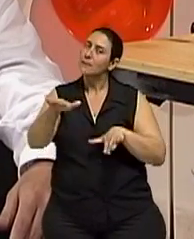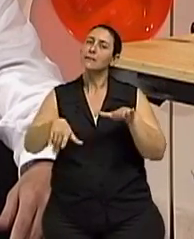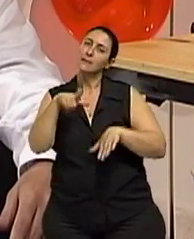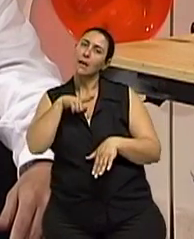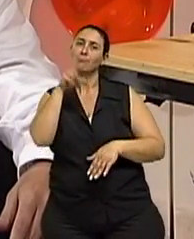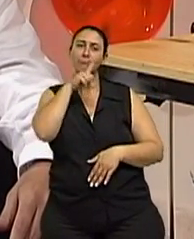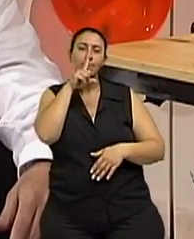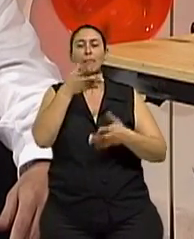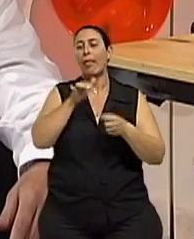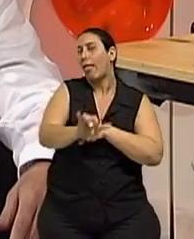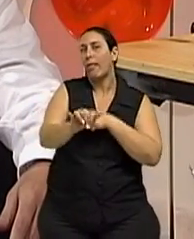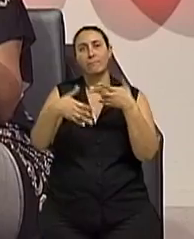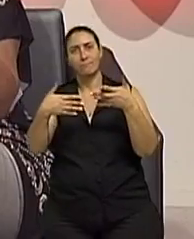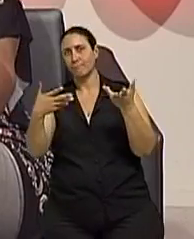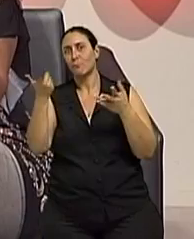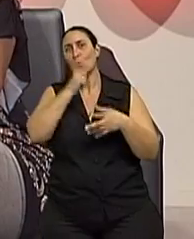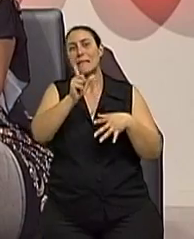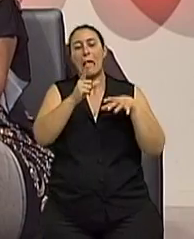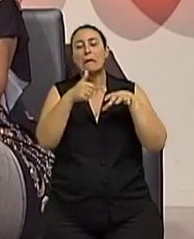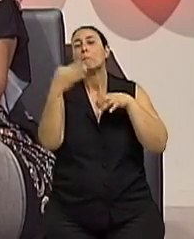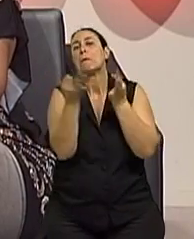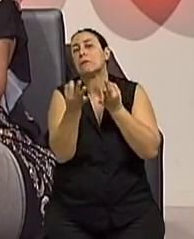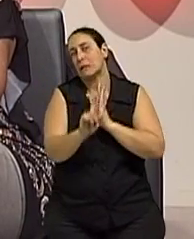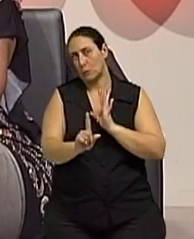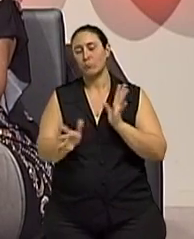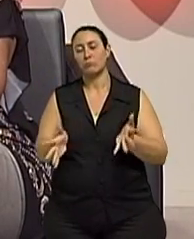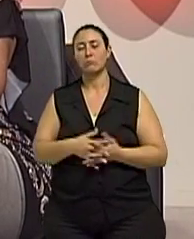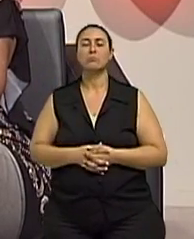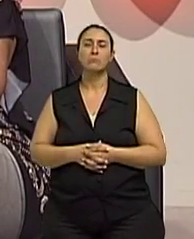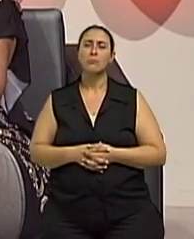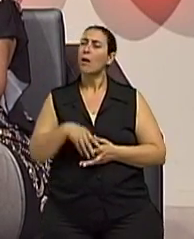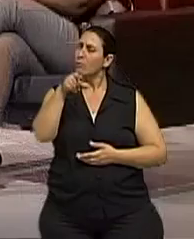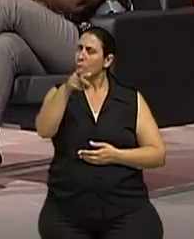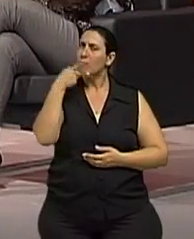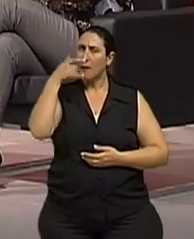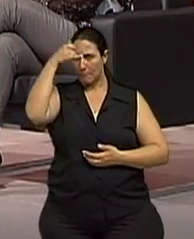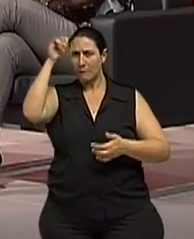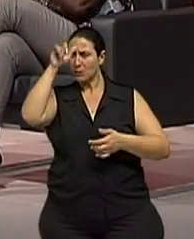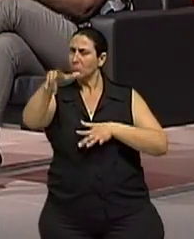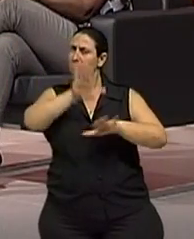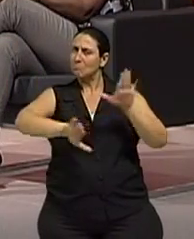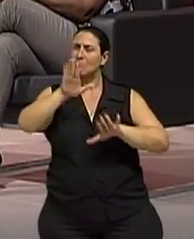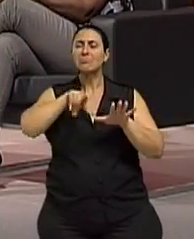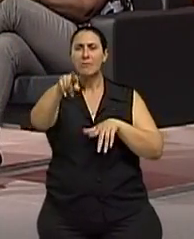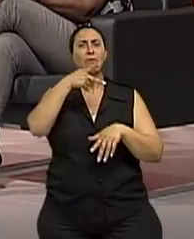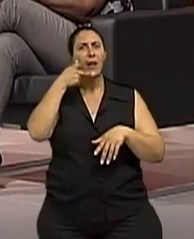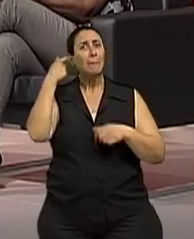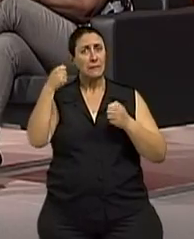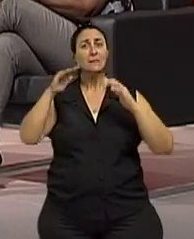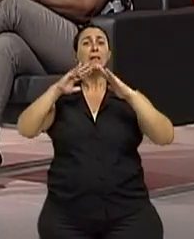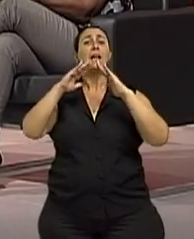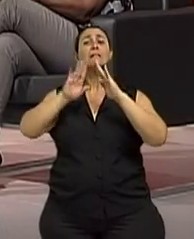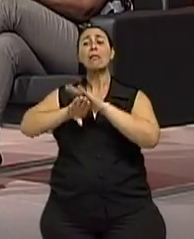as complicações. Mas eu achei excelente que o senhor trabalha com prevenção também, doutor. O até ensina que tem que ter, tem que adaptar a